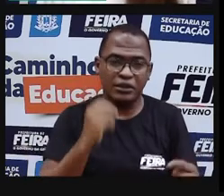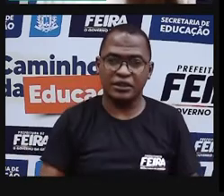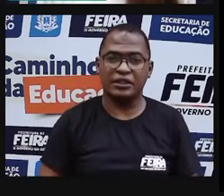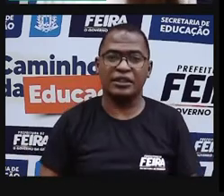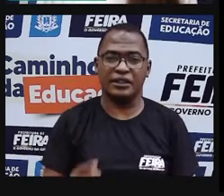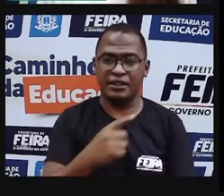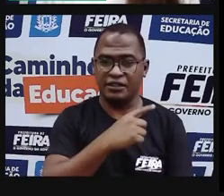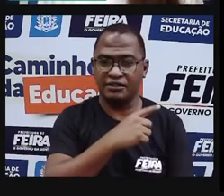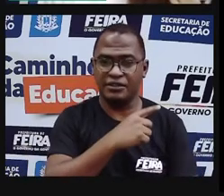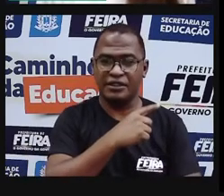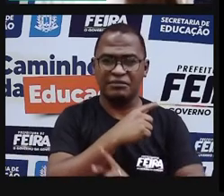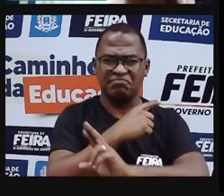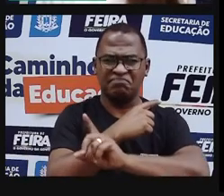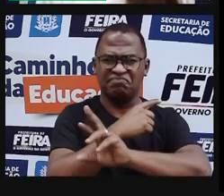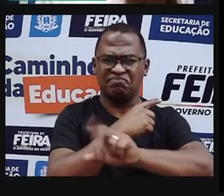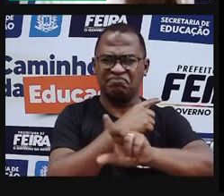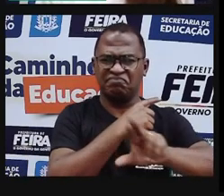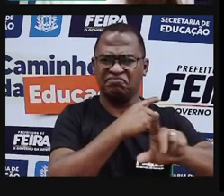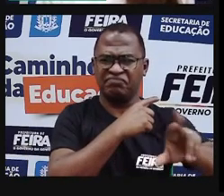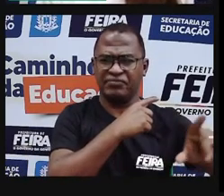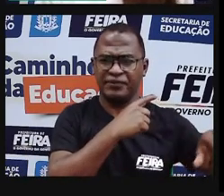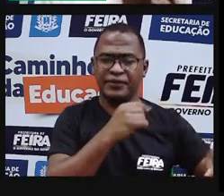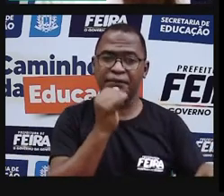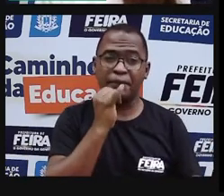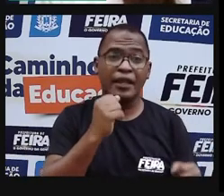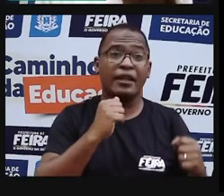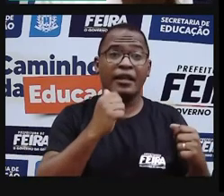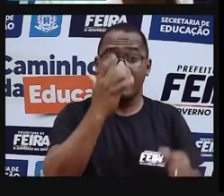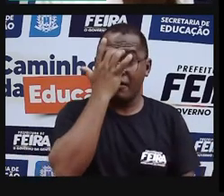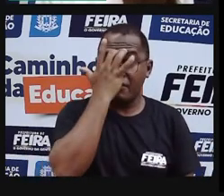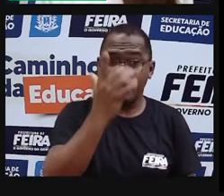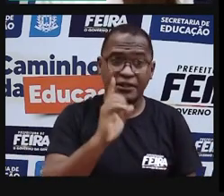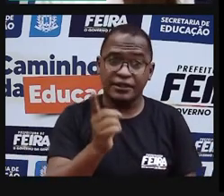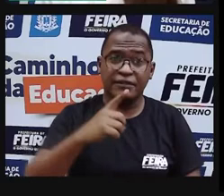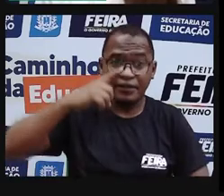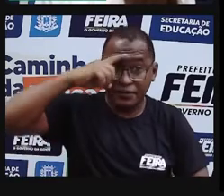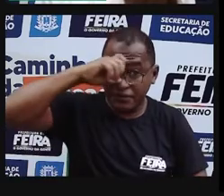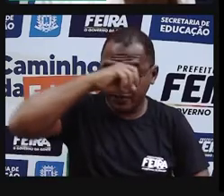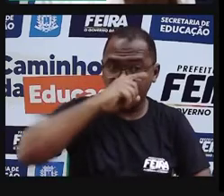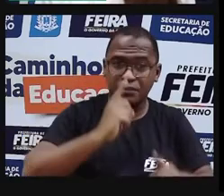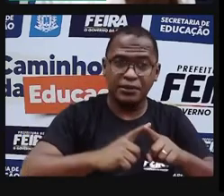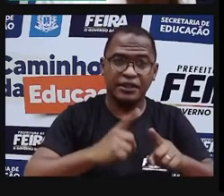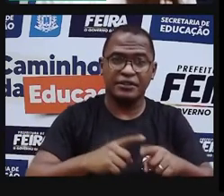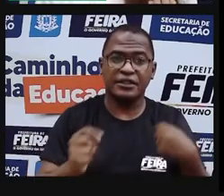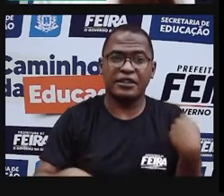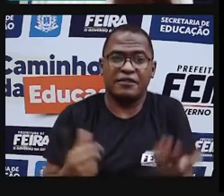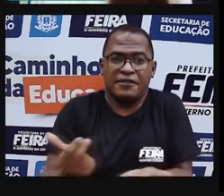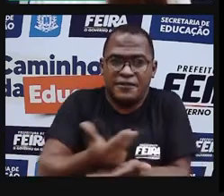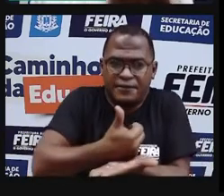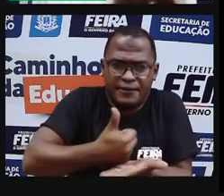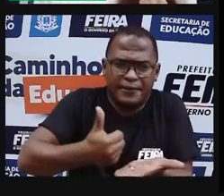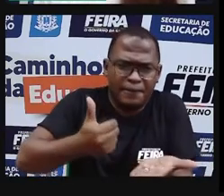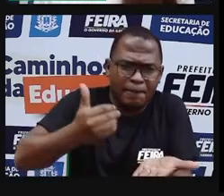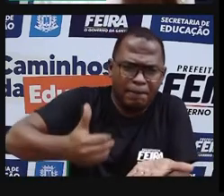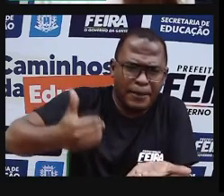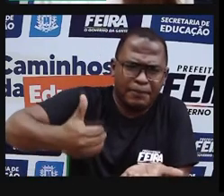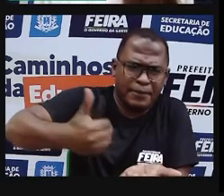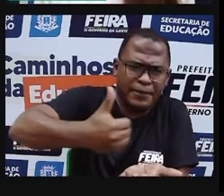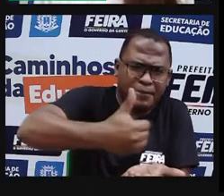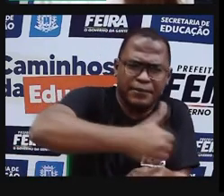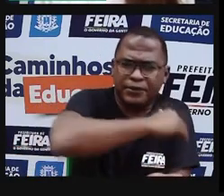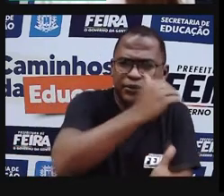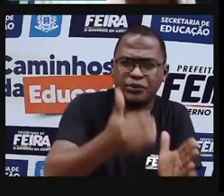imaginam, né? O trabalho que dá e a gratificação também, né? Dos xilógrafos de